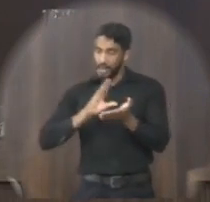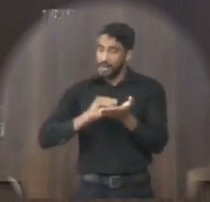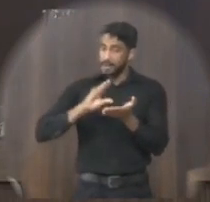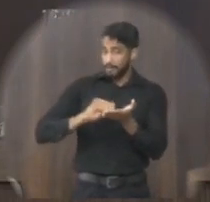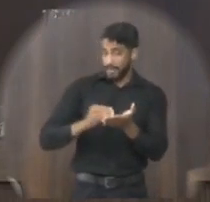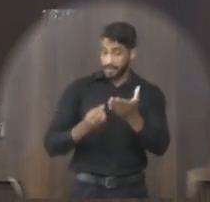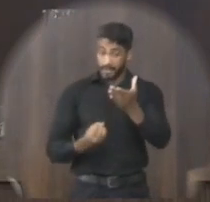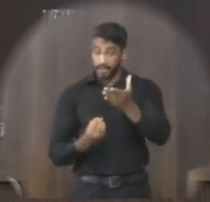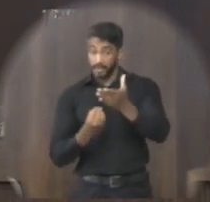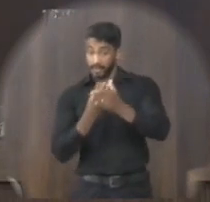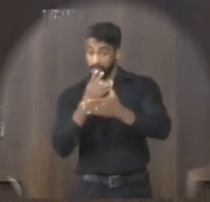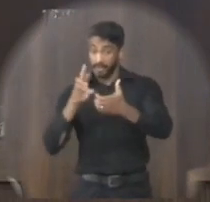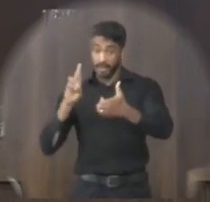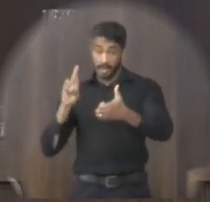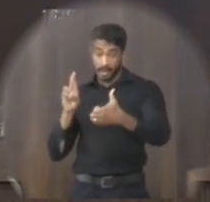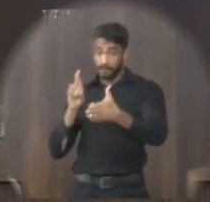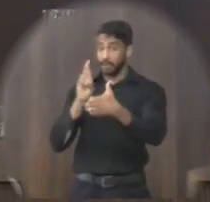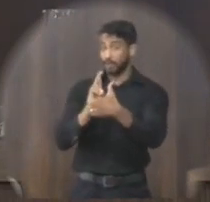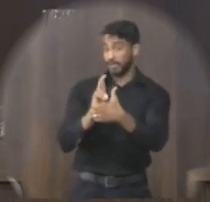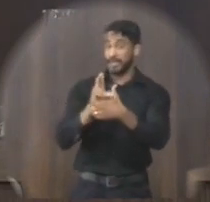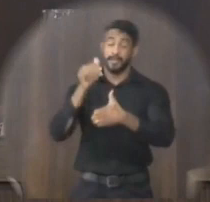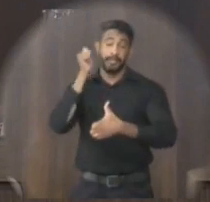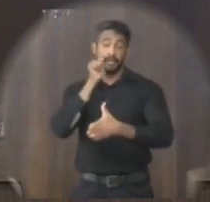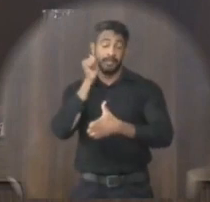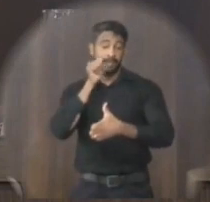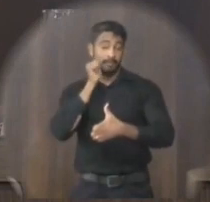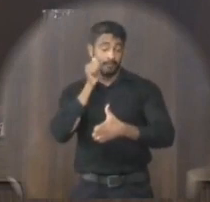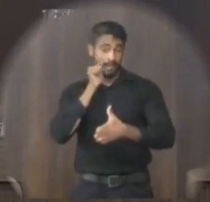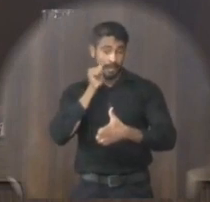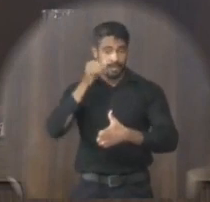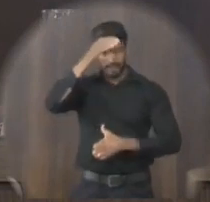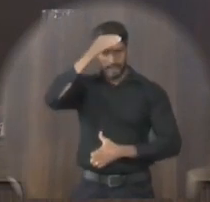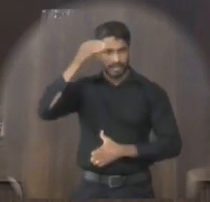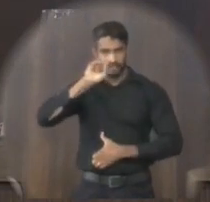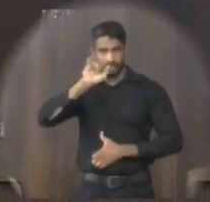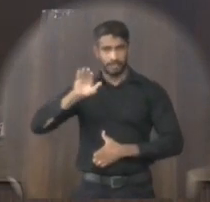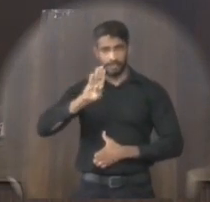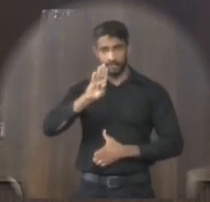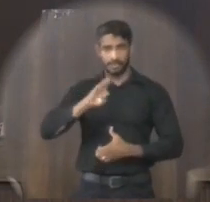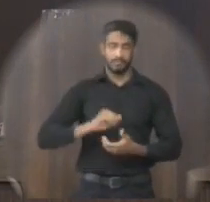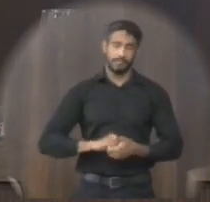procuradoria da mulher no âmbito da Câmara Municipal de Janaúba e da outras providências.